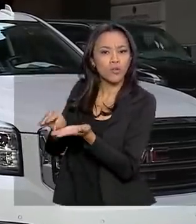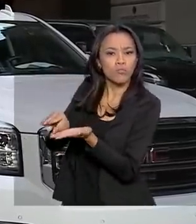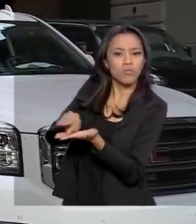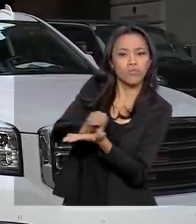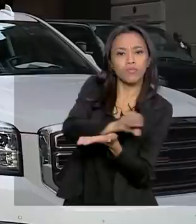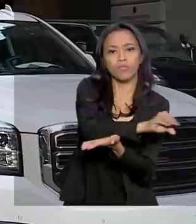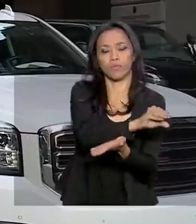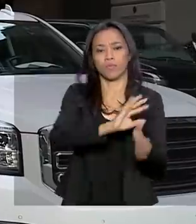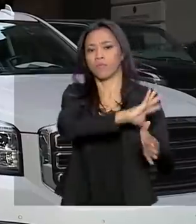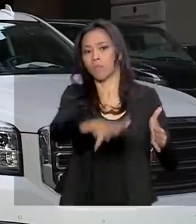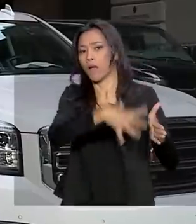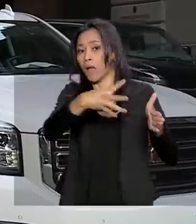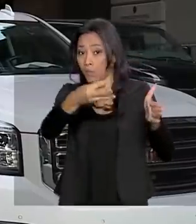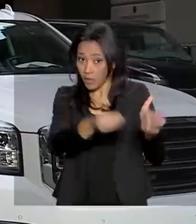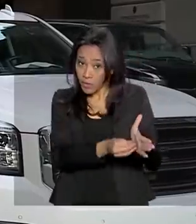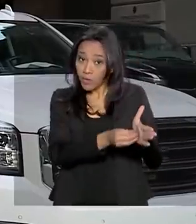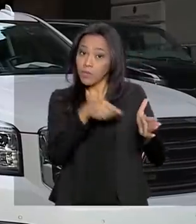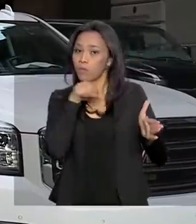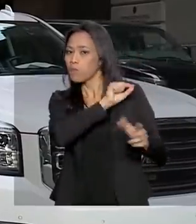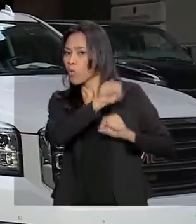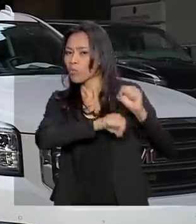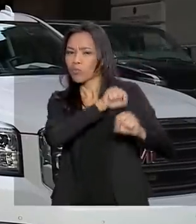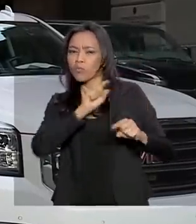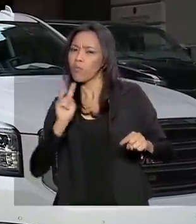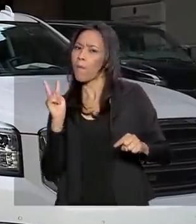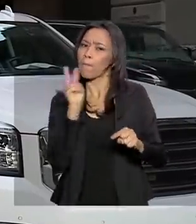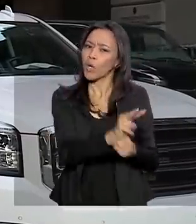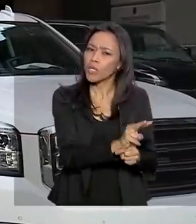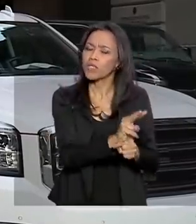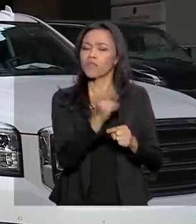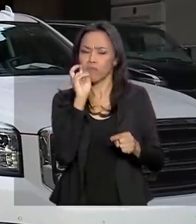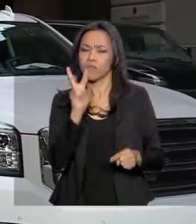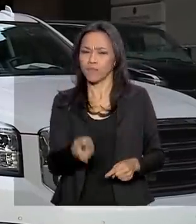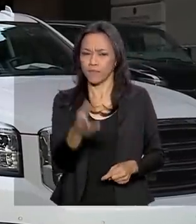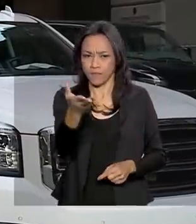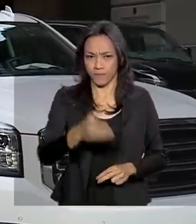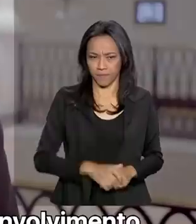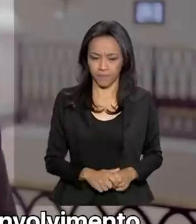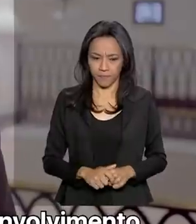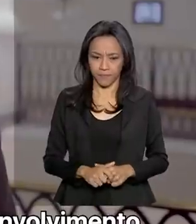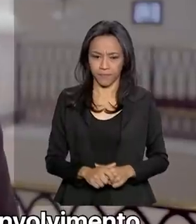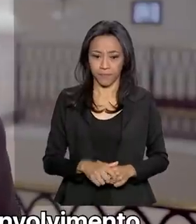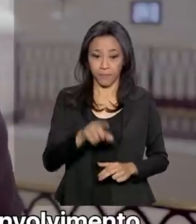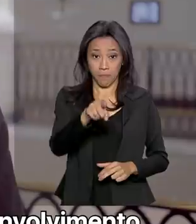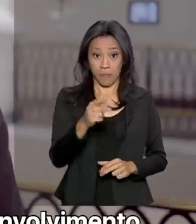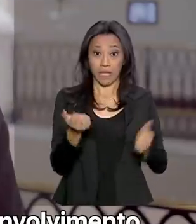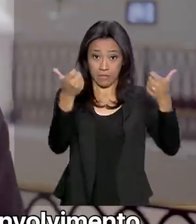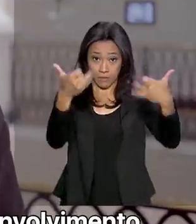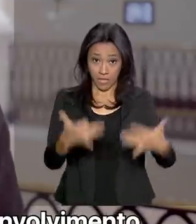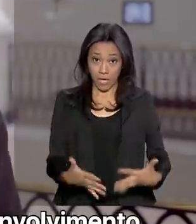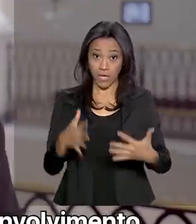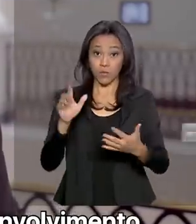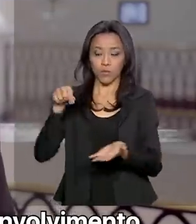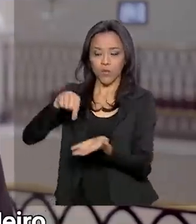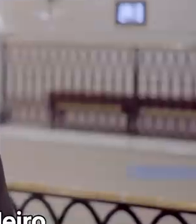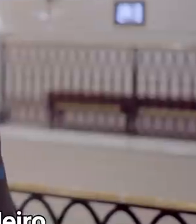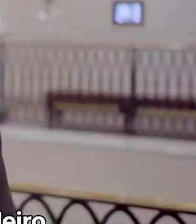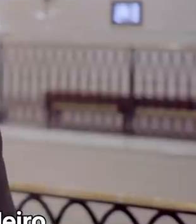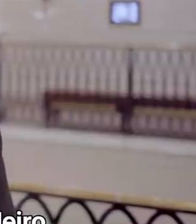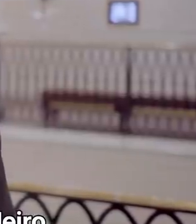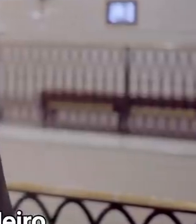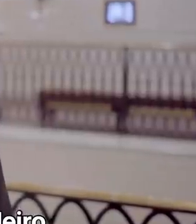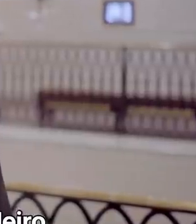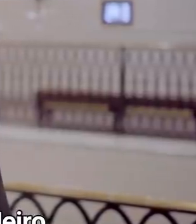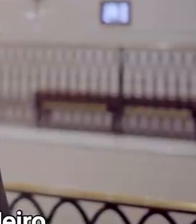proteção e investimento na Amazônia. Vamos ouvir. O fundo que o Banco Interamericano de Desenvolvimento está